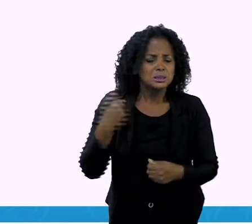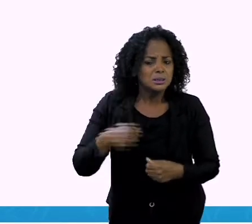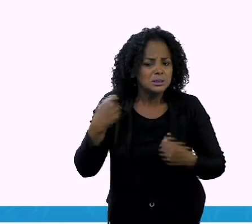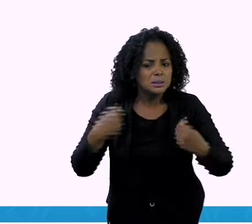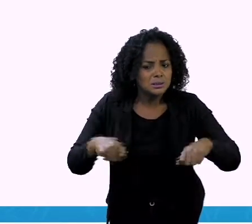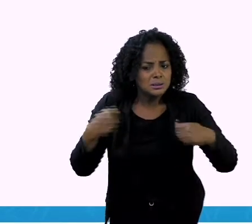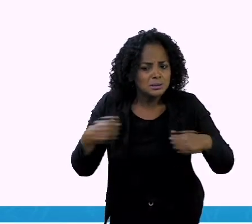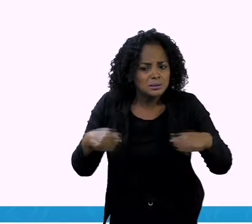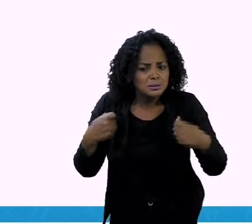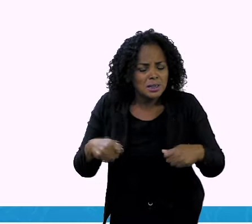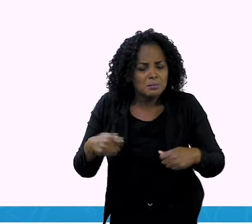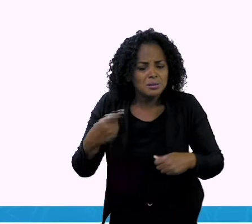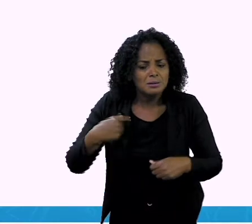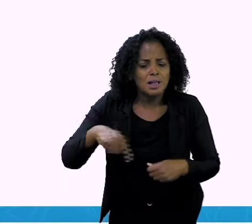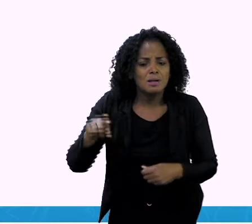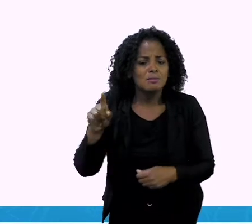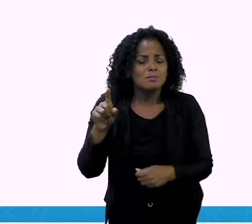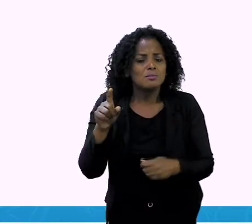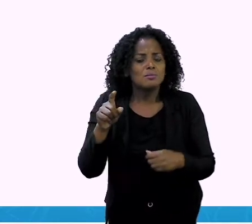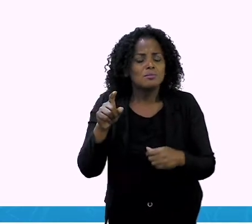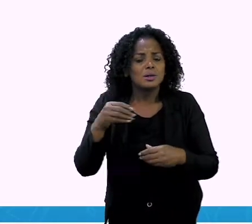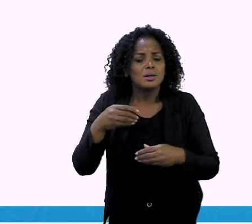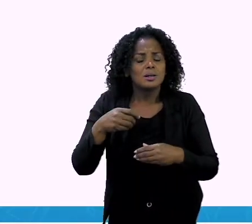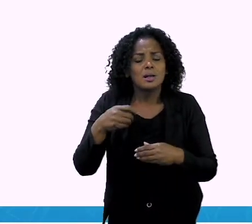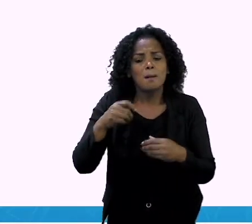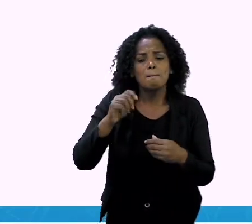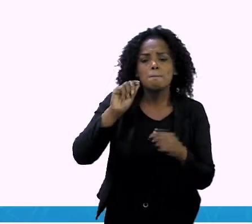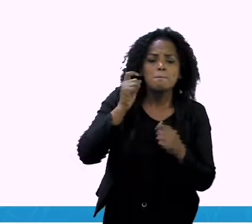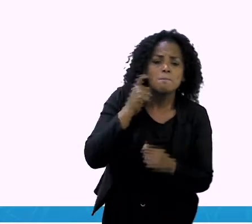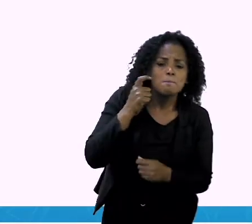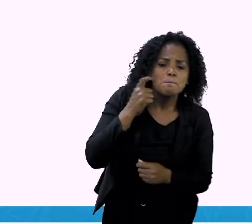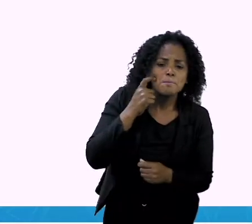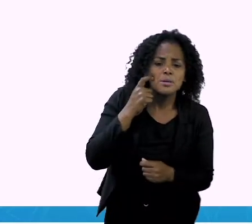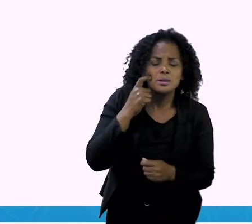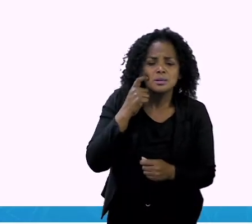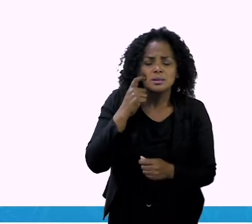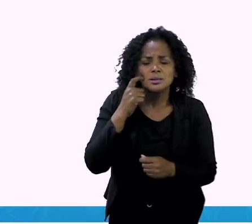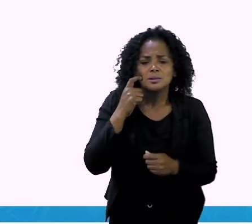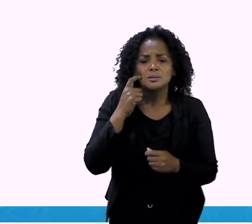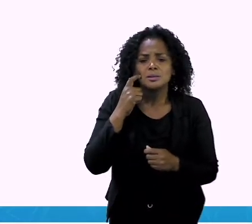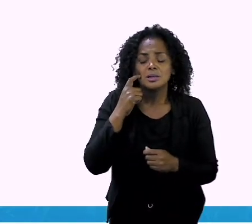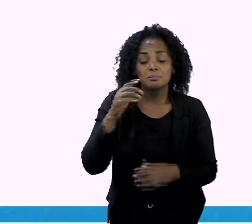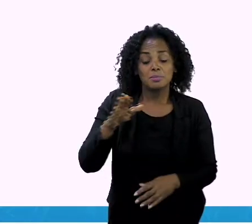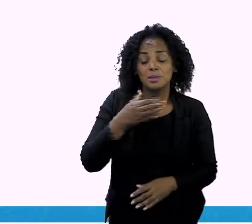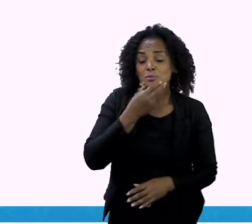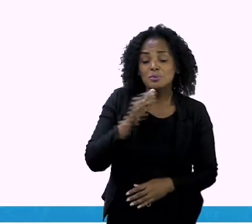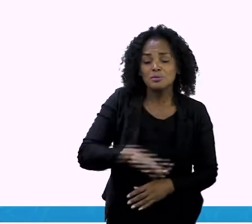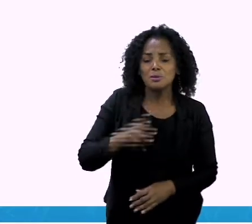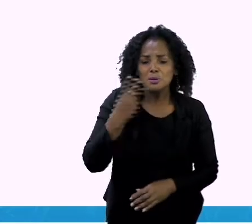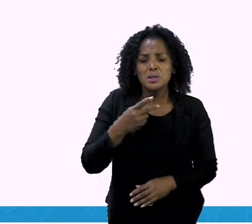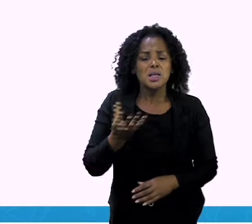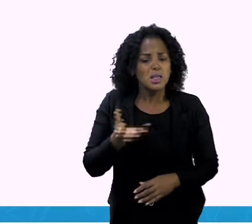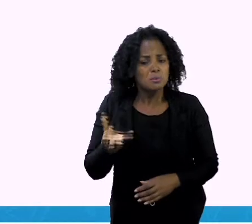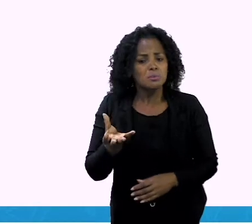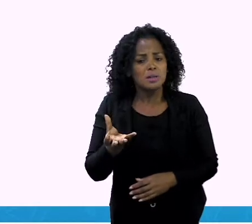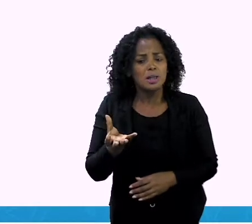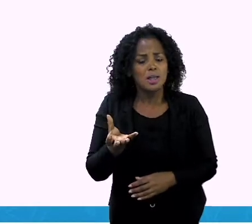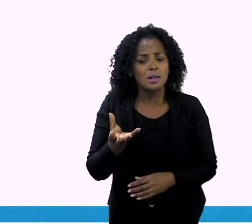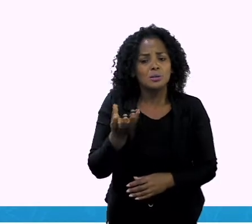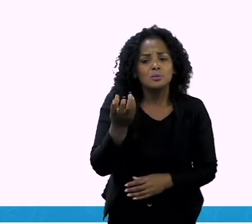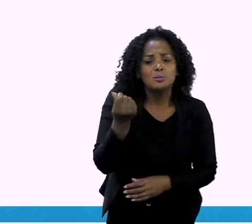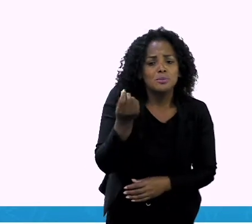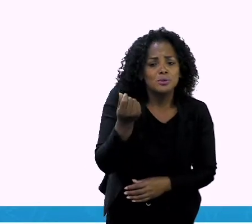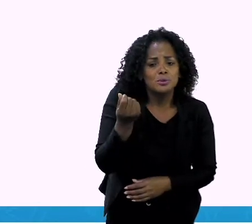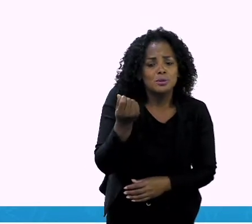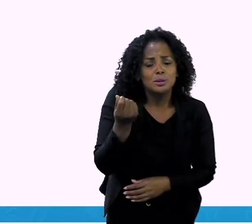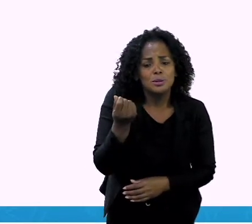Ora menino, eu não tenho troco. O é que eu posso fazer? Ah, eu não sei. Só